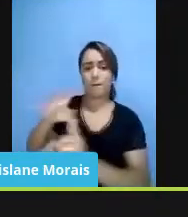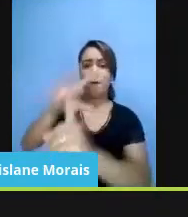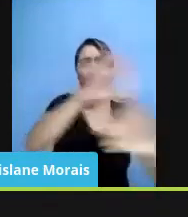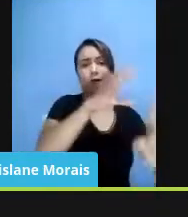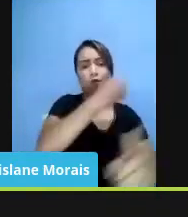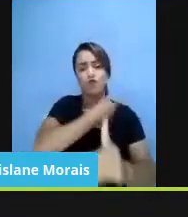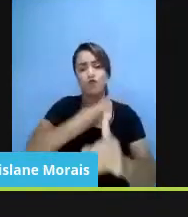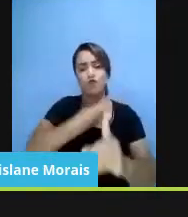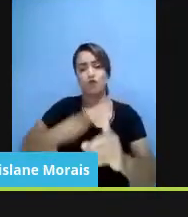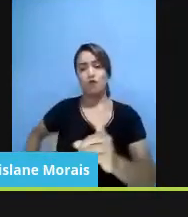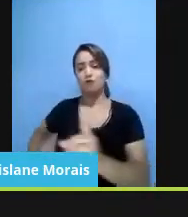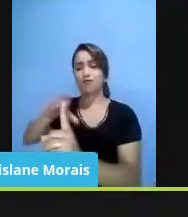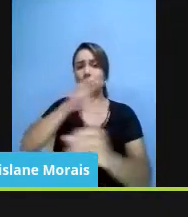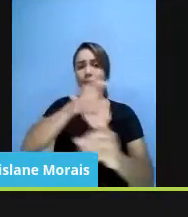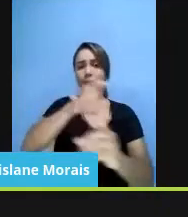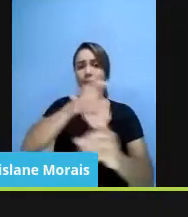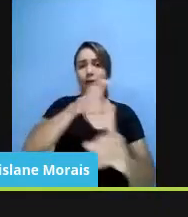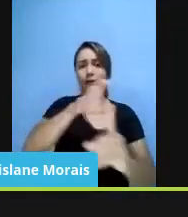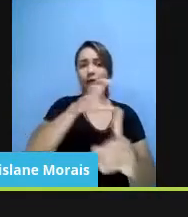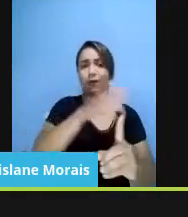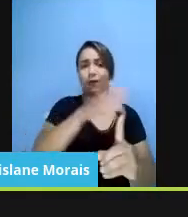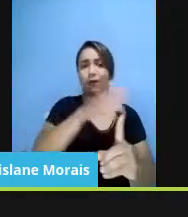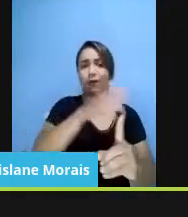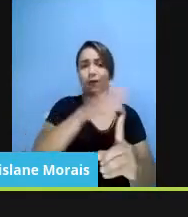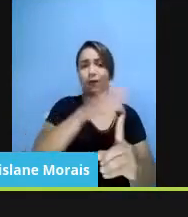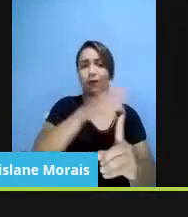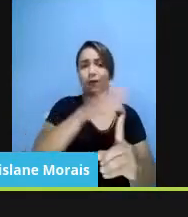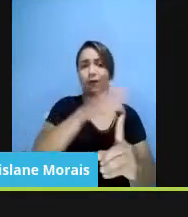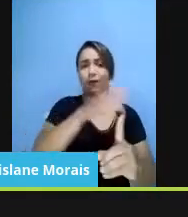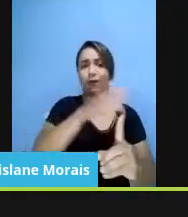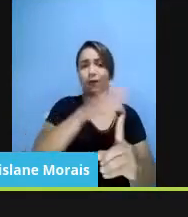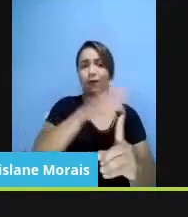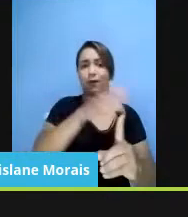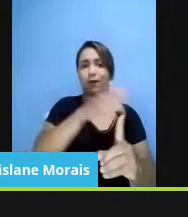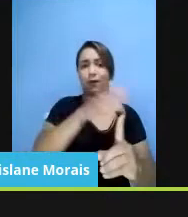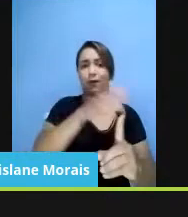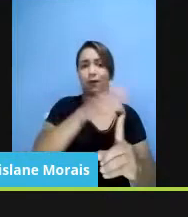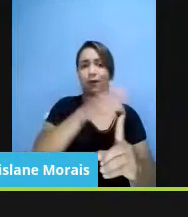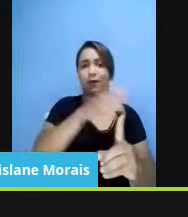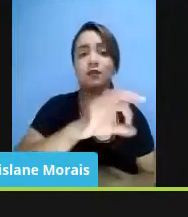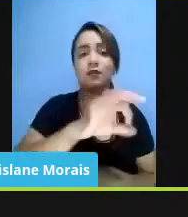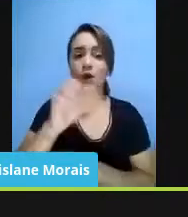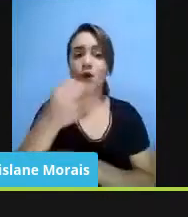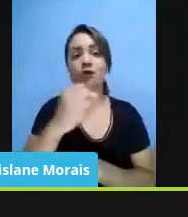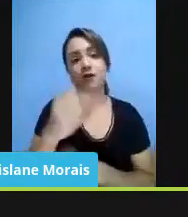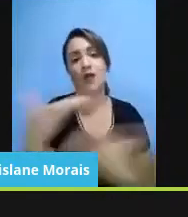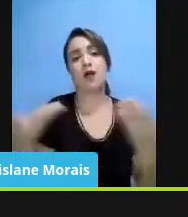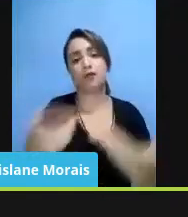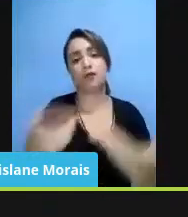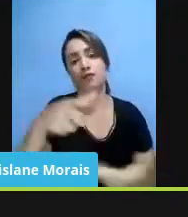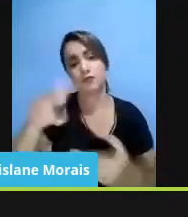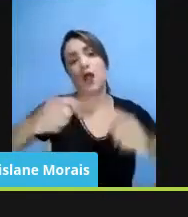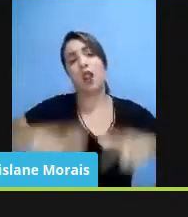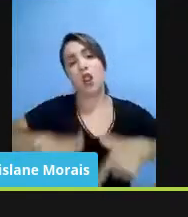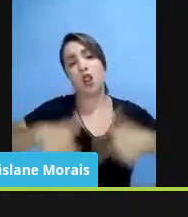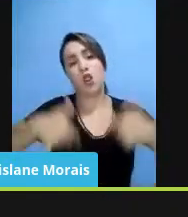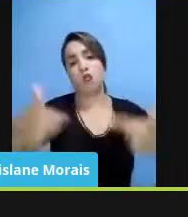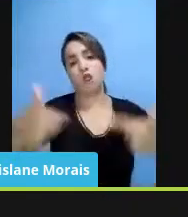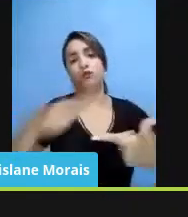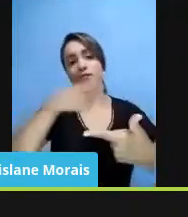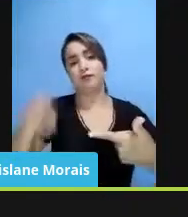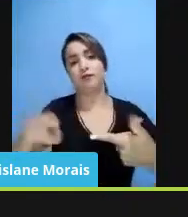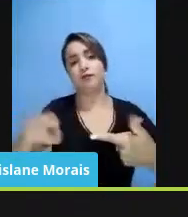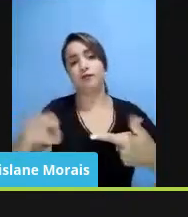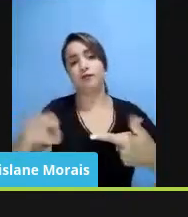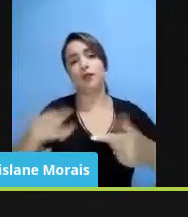por 1.500 do que por 1.988. Então, a luta de vocês é, mais uma vez, a luta